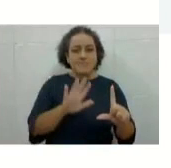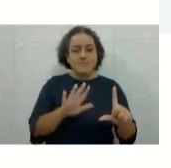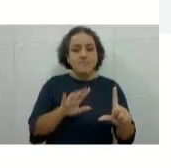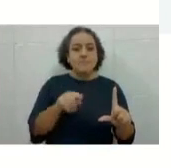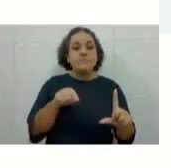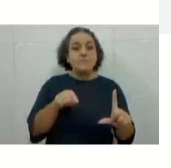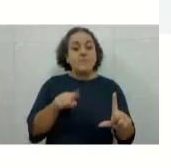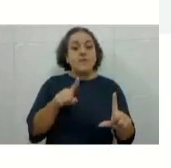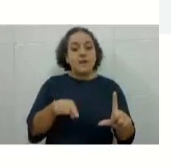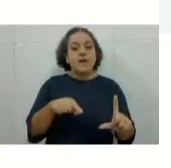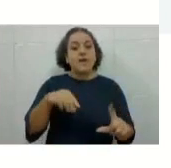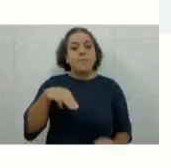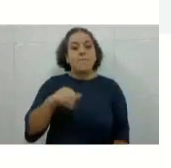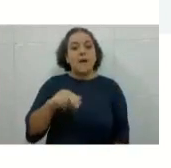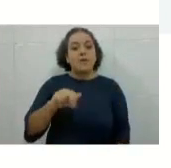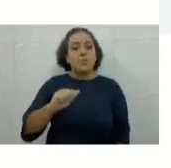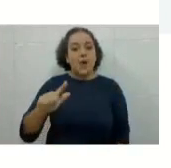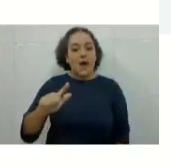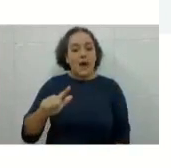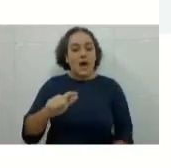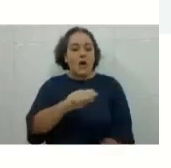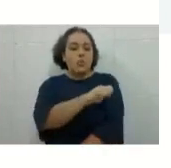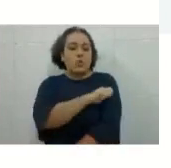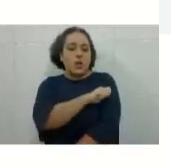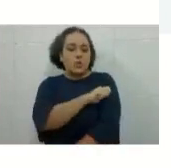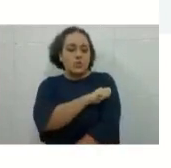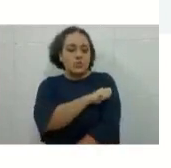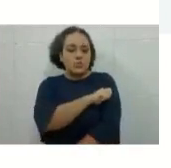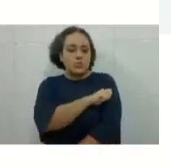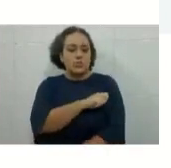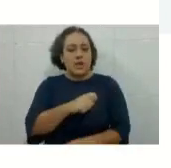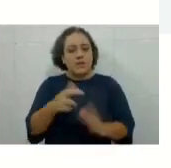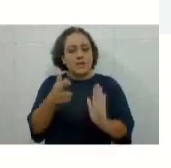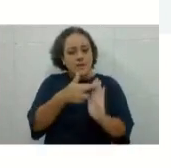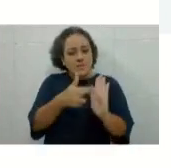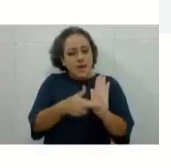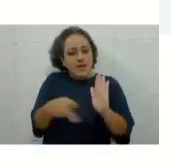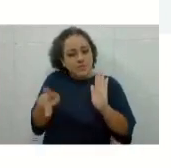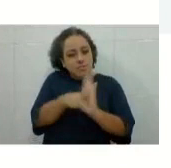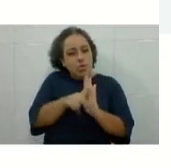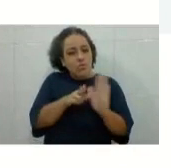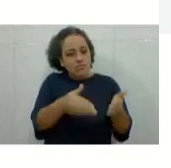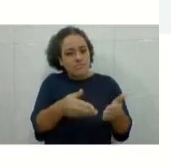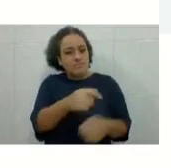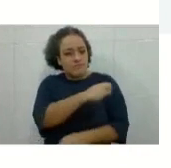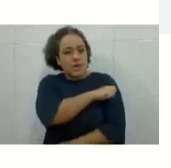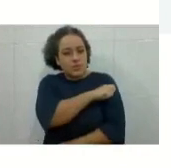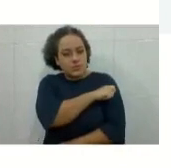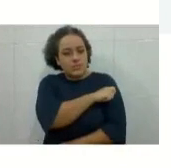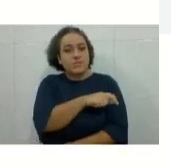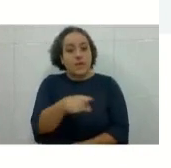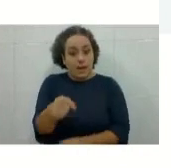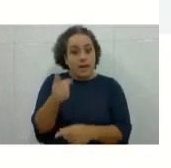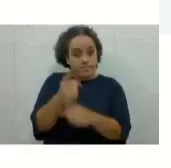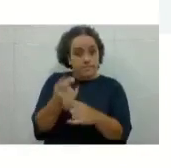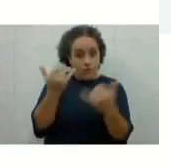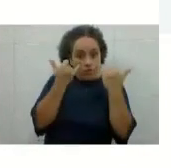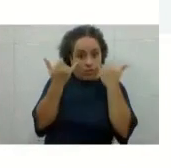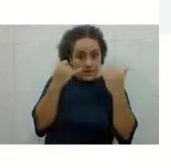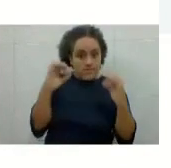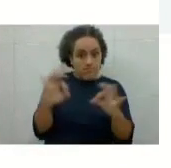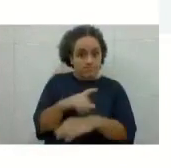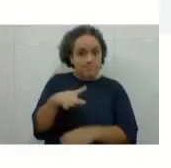do aluno, tá bom? Então, vocês vão conseguir olhar isso lá também. Preste atenção, aqui nesse primeiro, nesse